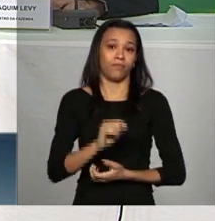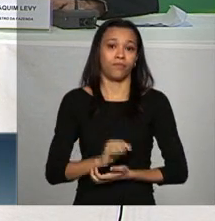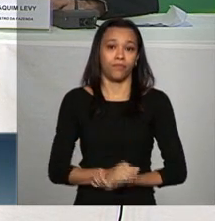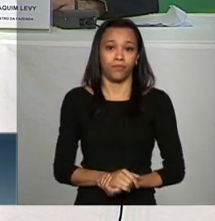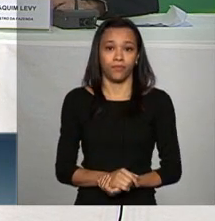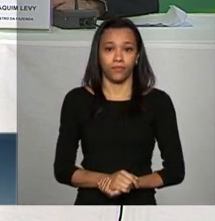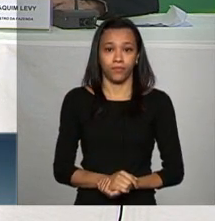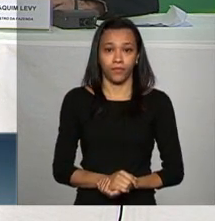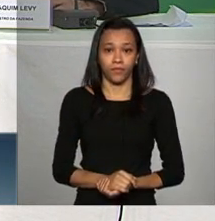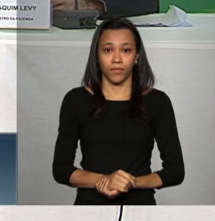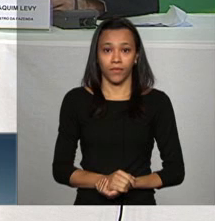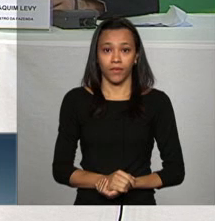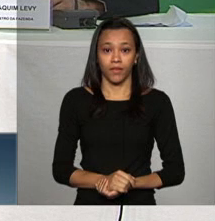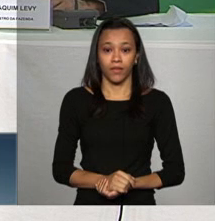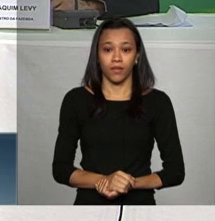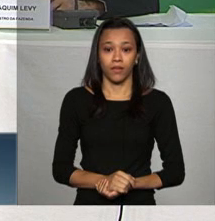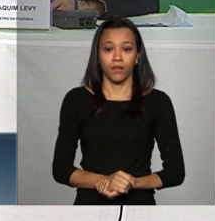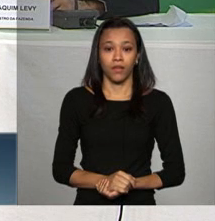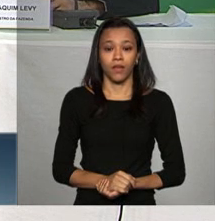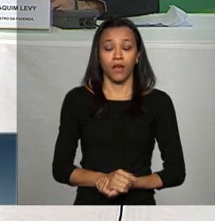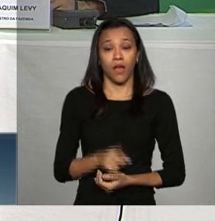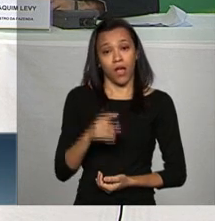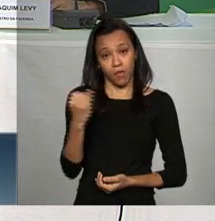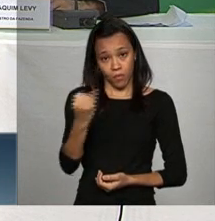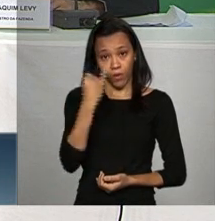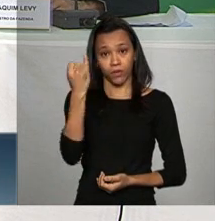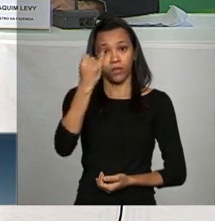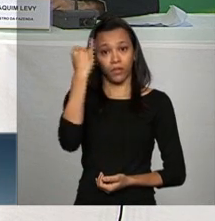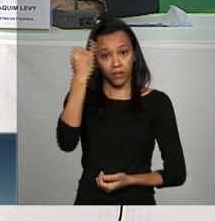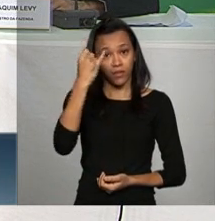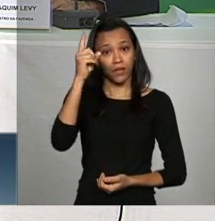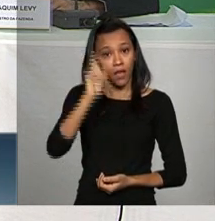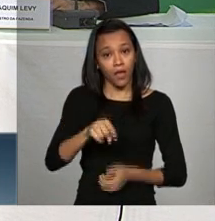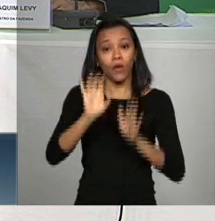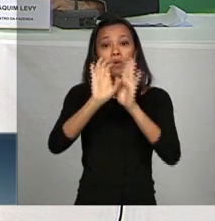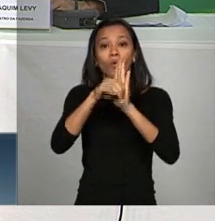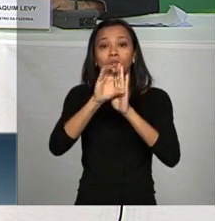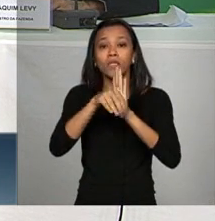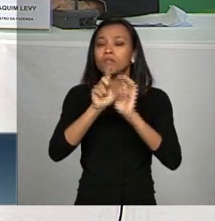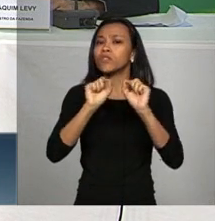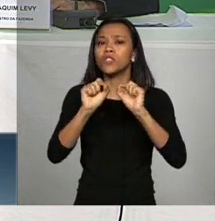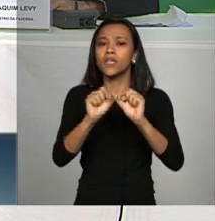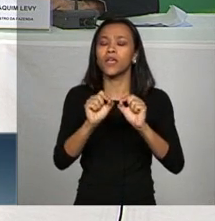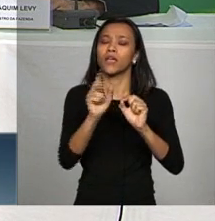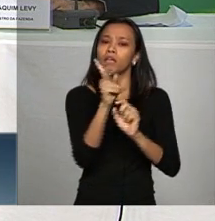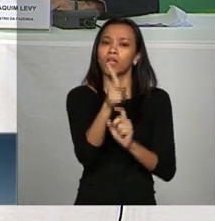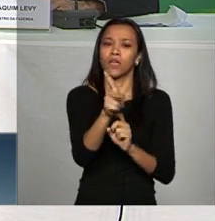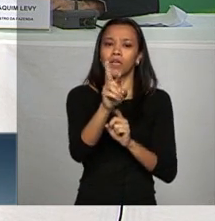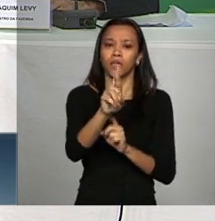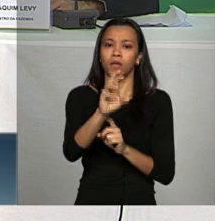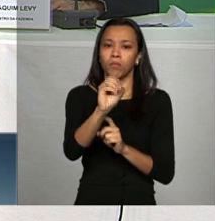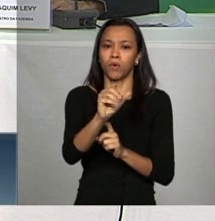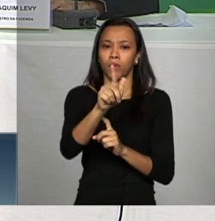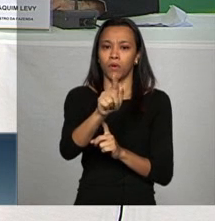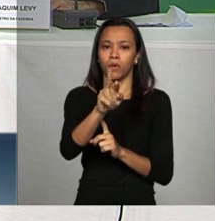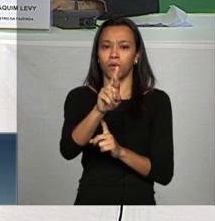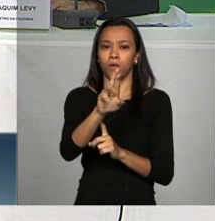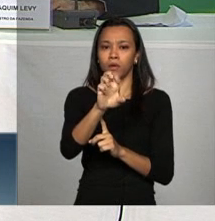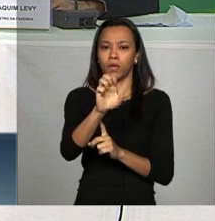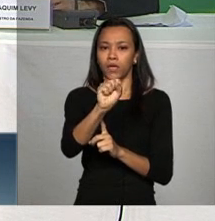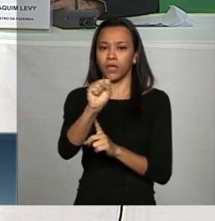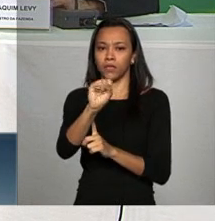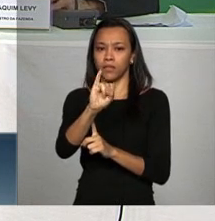nós vamos discutir isso no fórum a importância é o conceito da progressividade isso pode ser feito de várias formas com idade mínima com